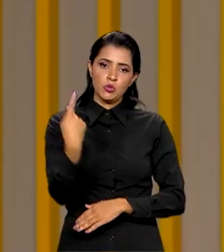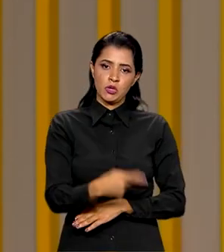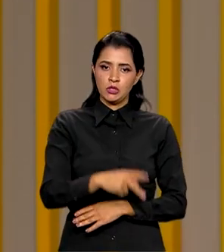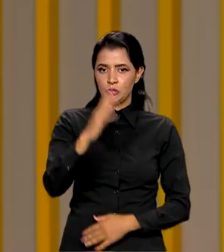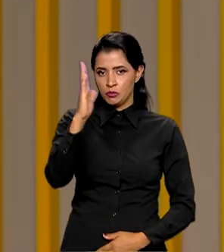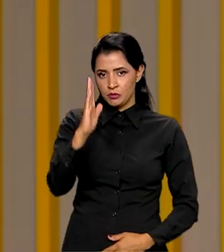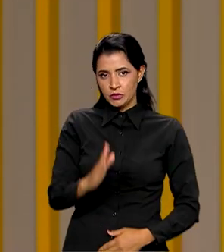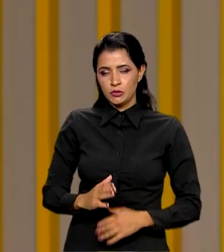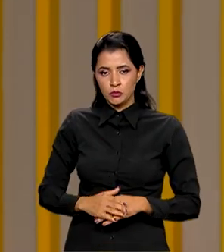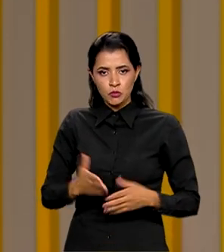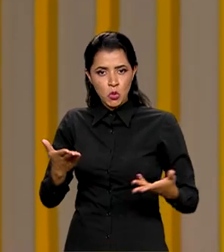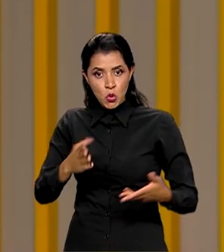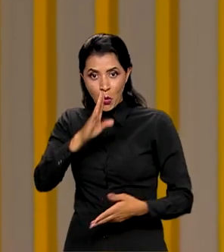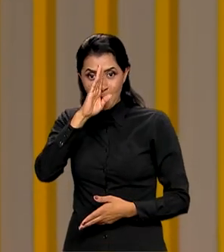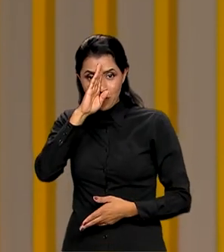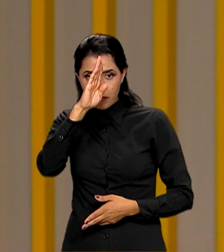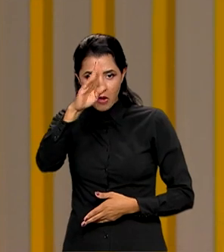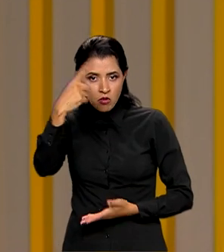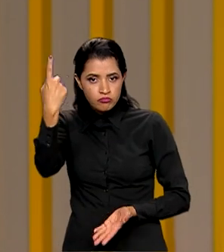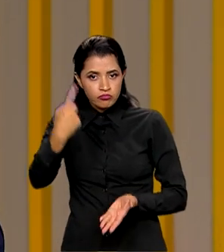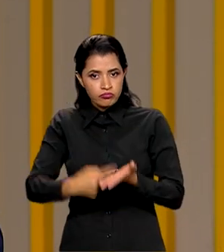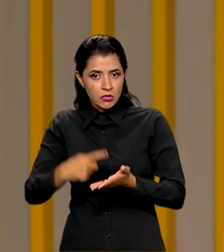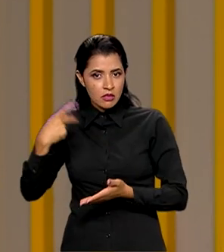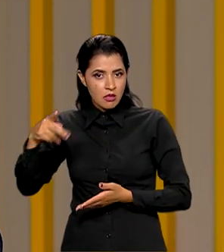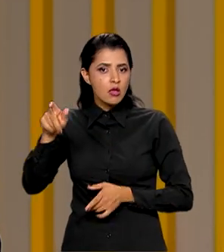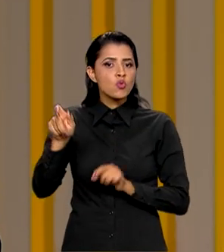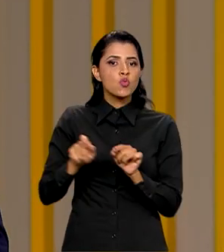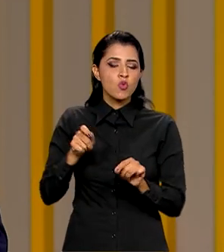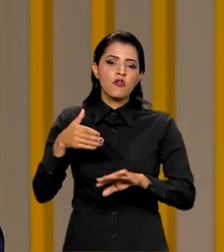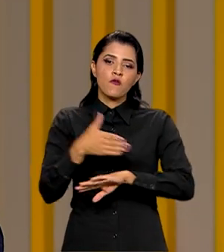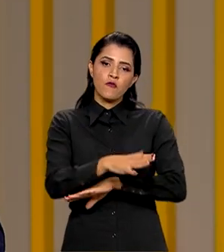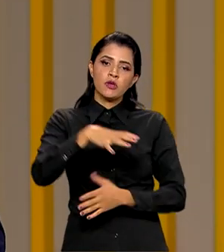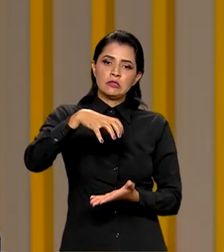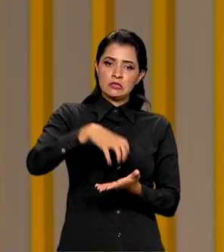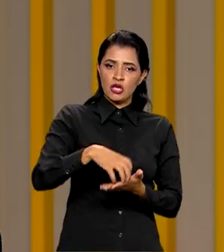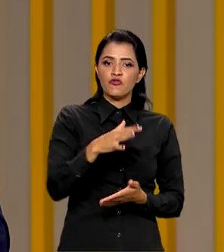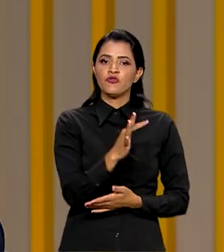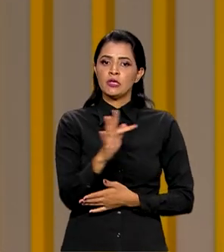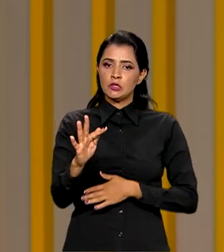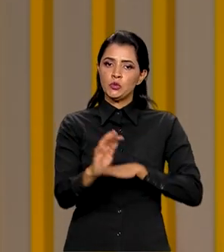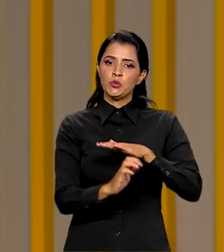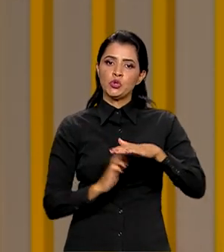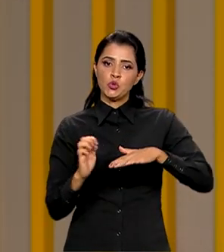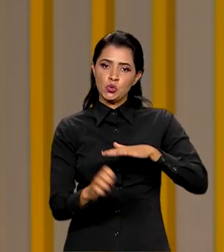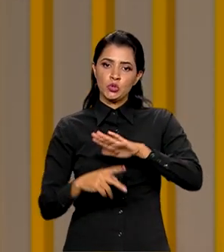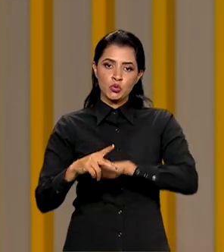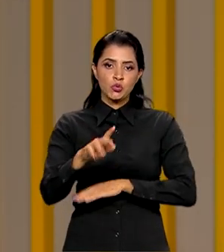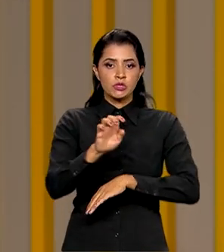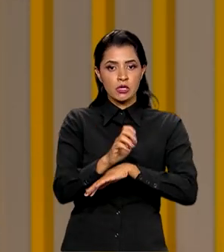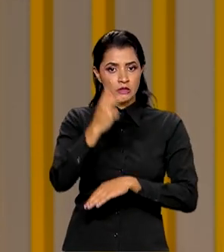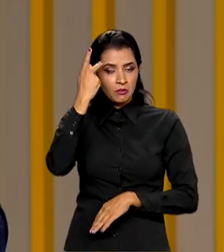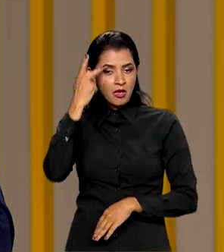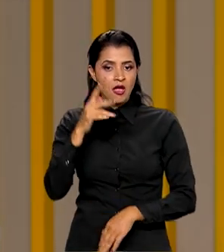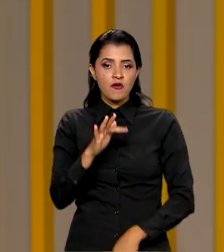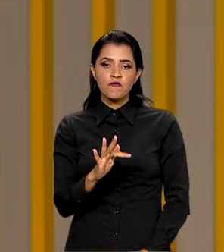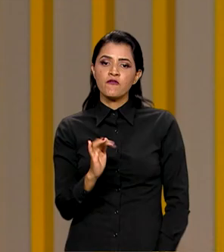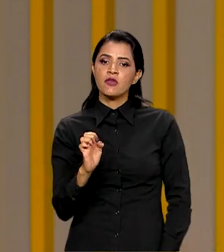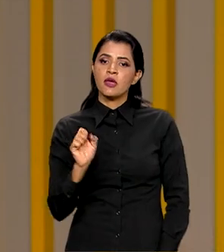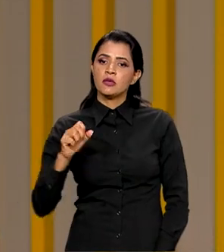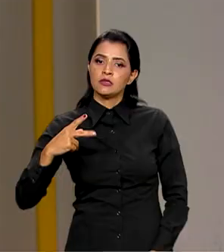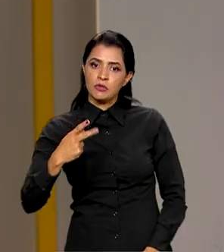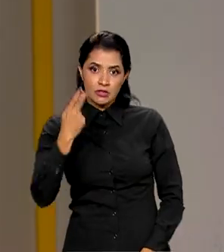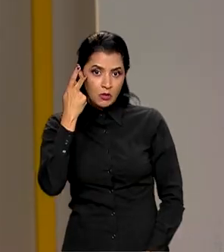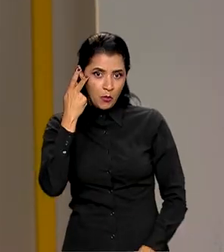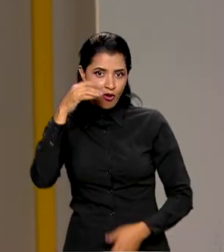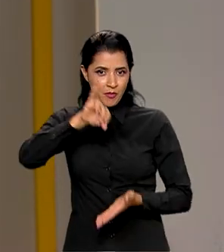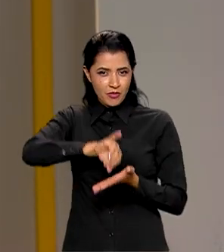Hoje, o principal compromisso dos árabes foi na sede da Federação das Indústrias do Estado de São Paulo, a Fiesp, na capital paulista.